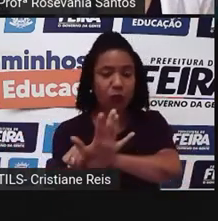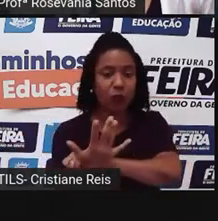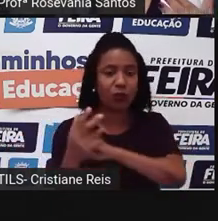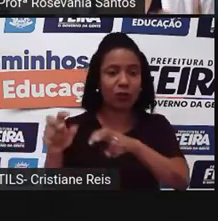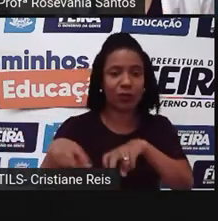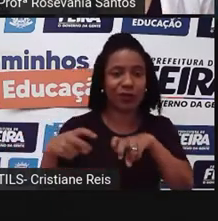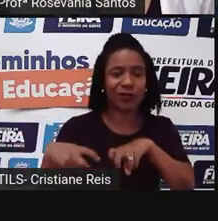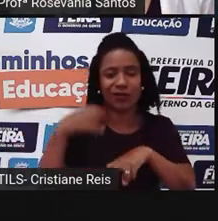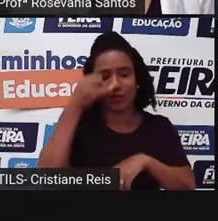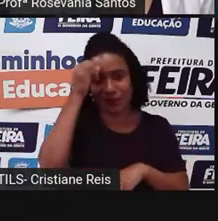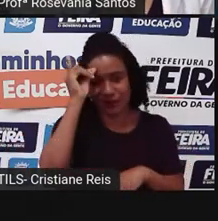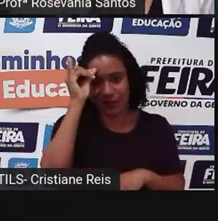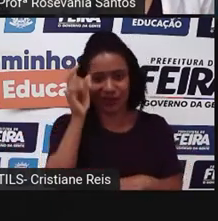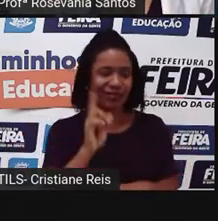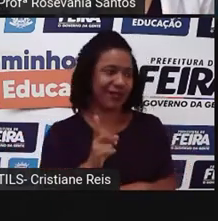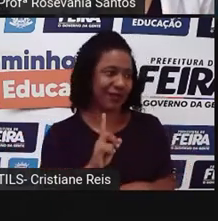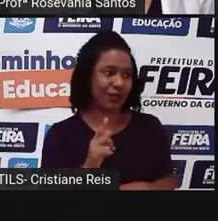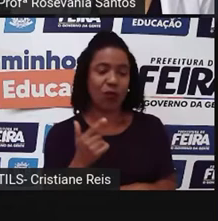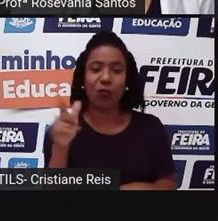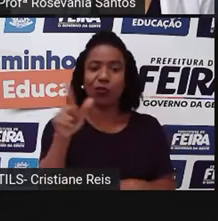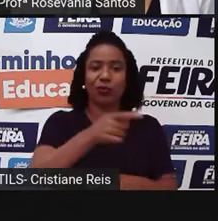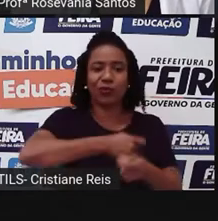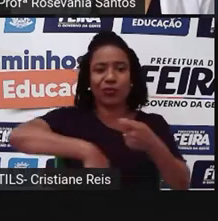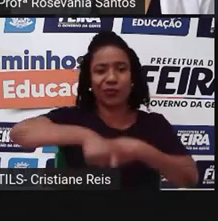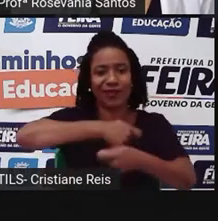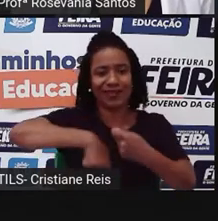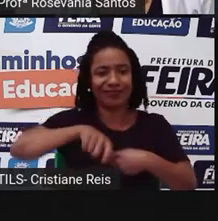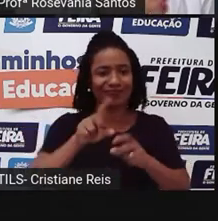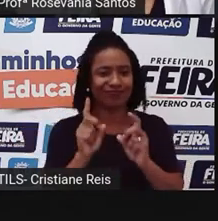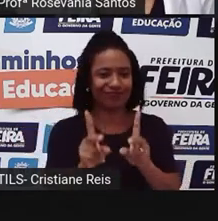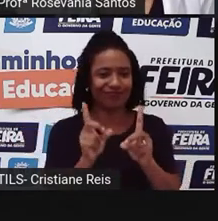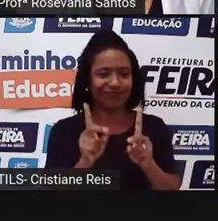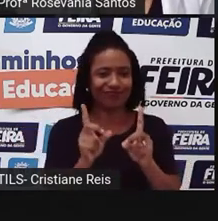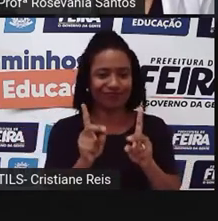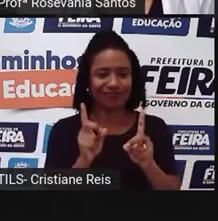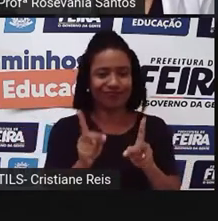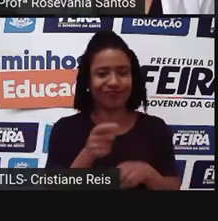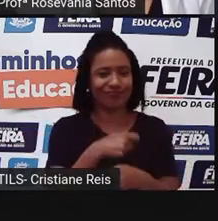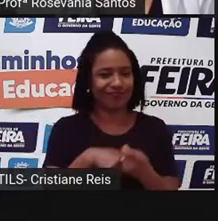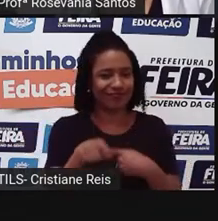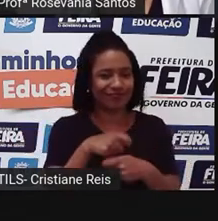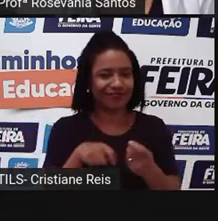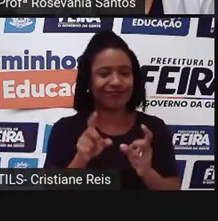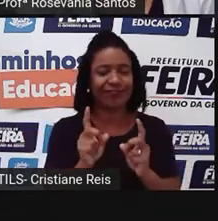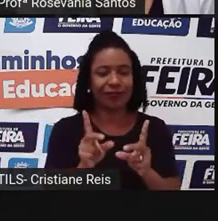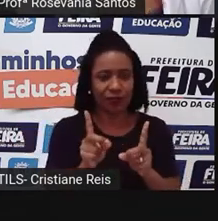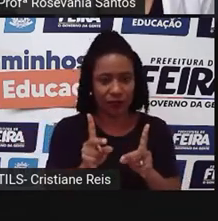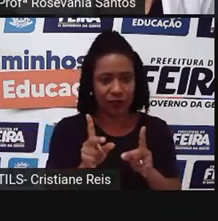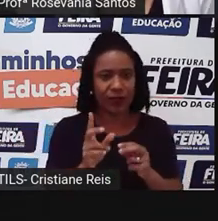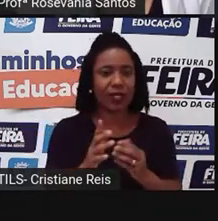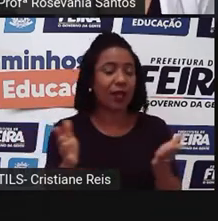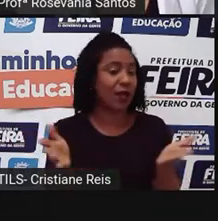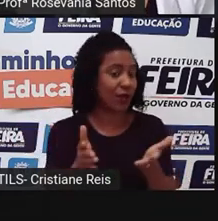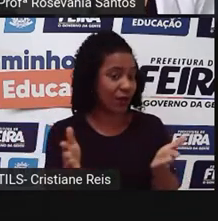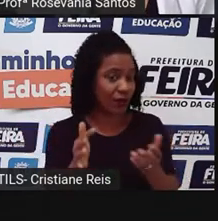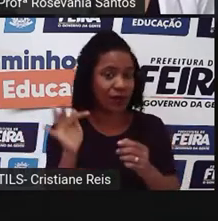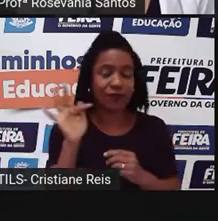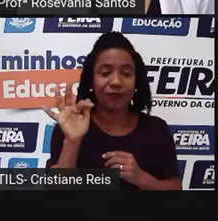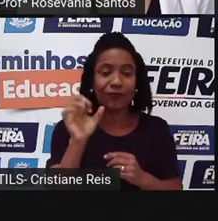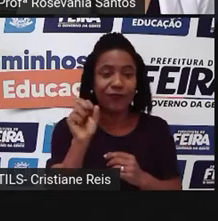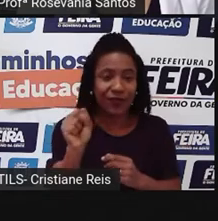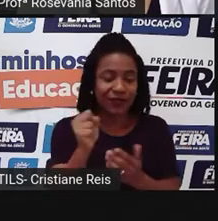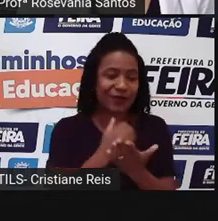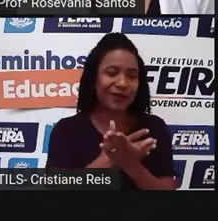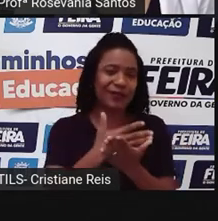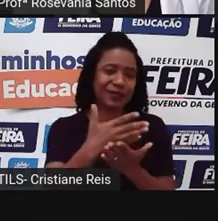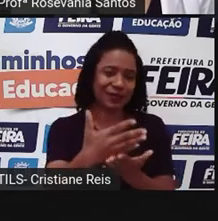do comércio e a gente também está agora implantando, né? Bora dizer assim, implantando não, né? Fortificando mais essa ideia da